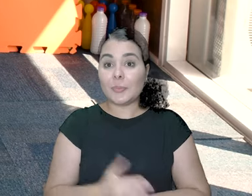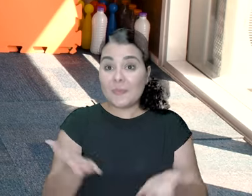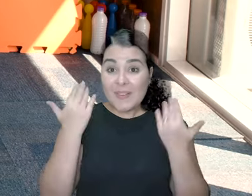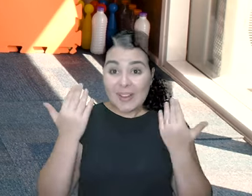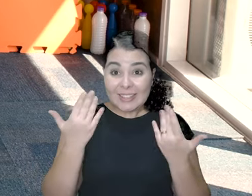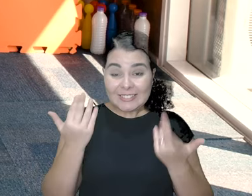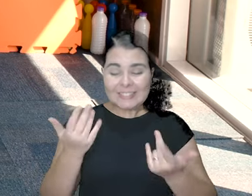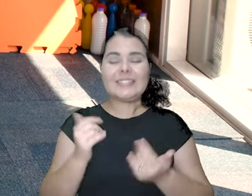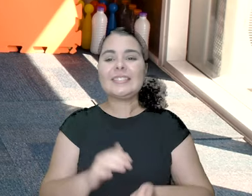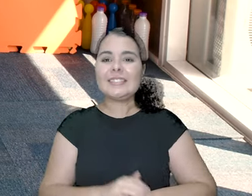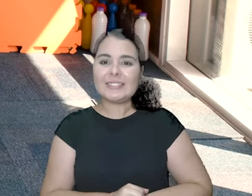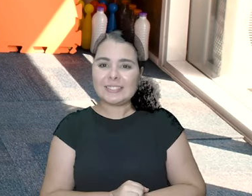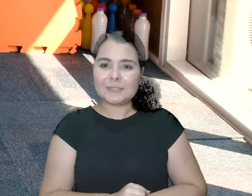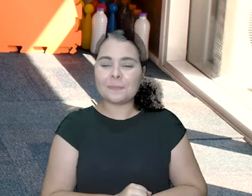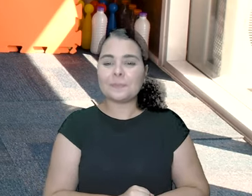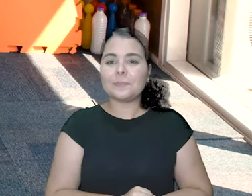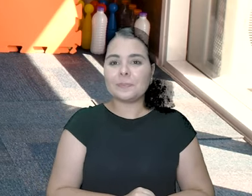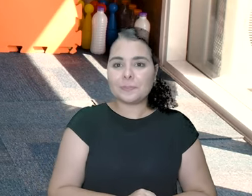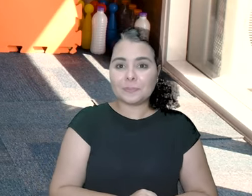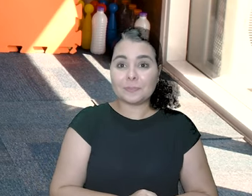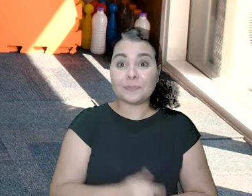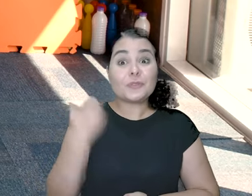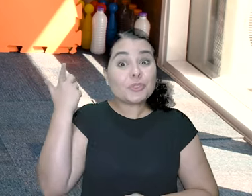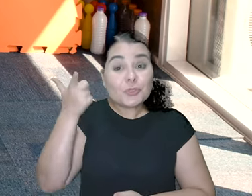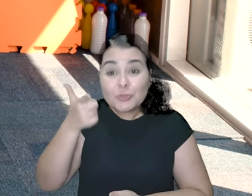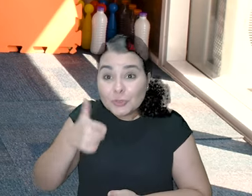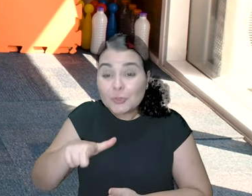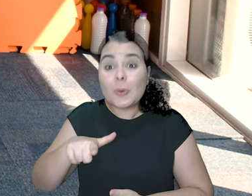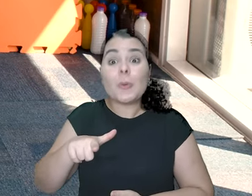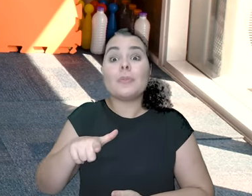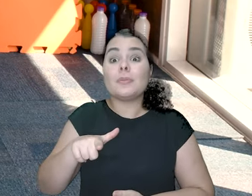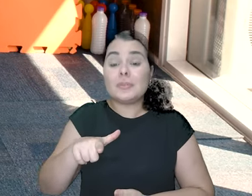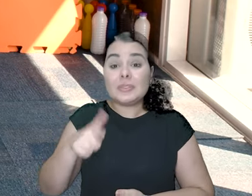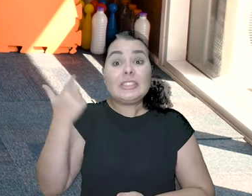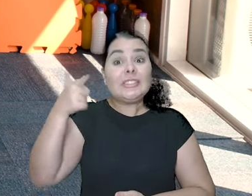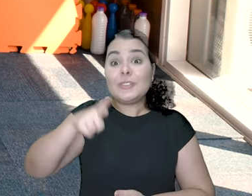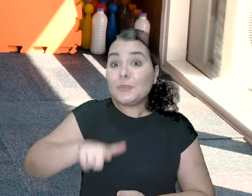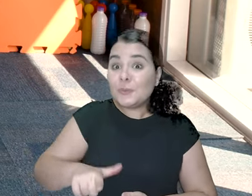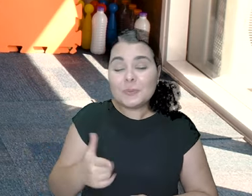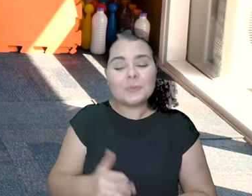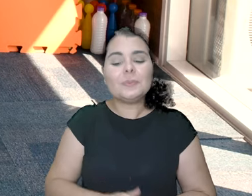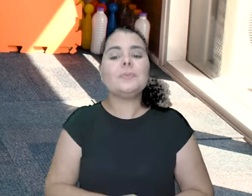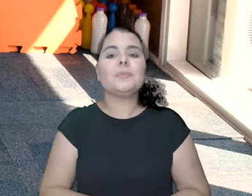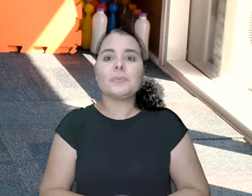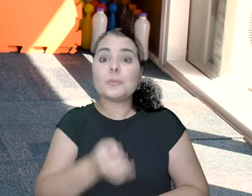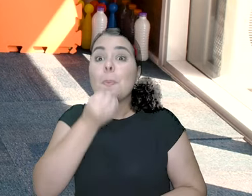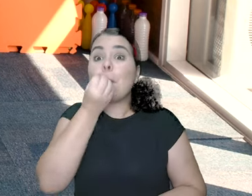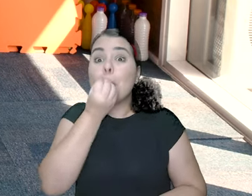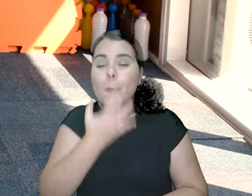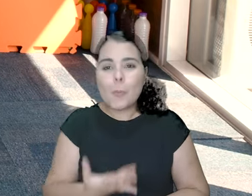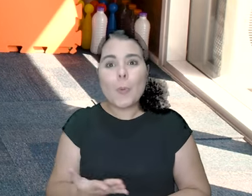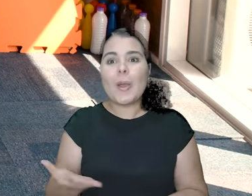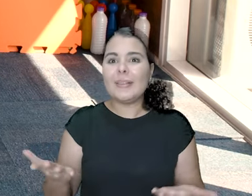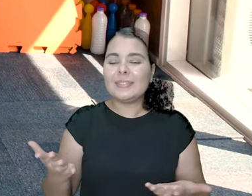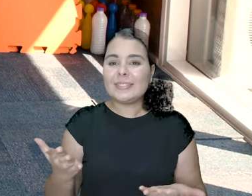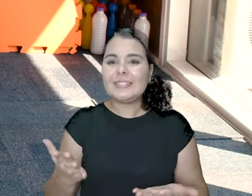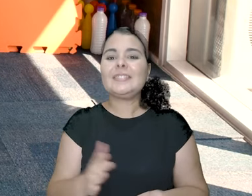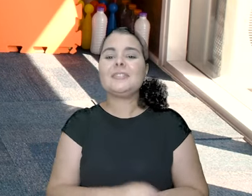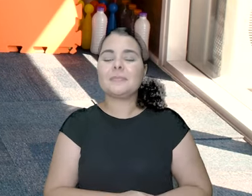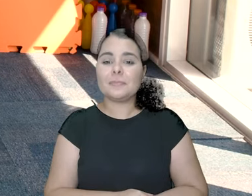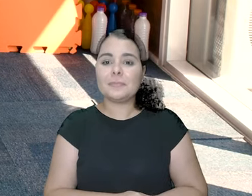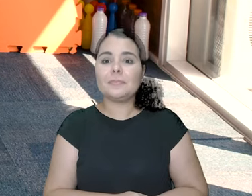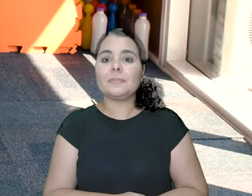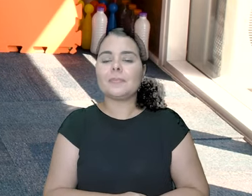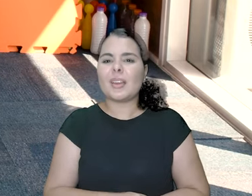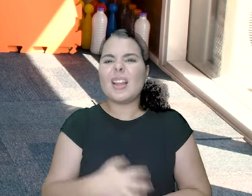Bora! Bora! E vai! De novo! E sobe! Boa,